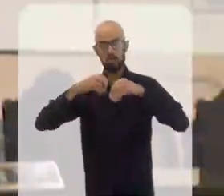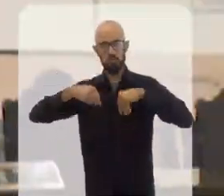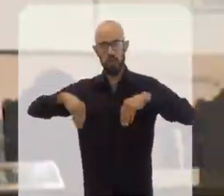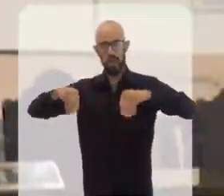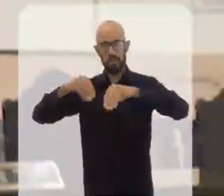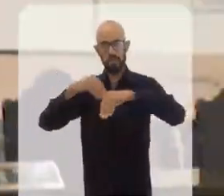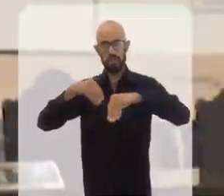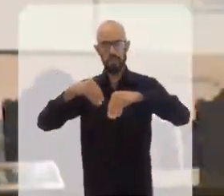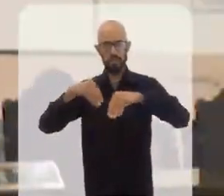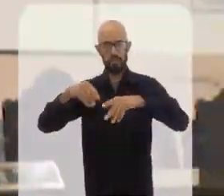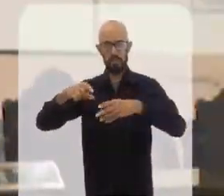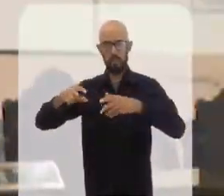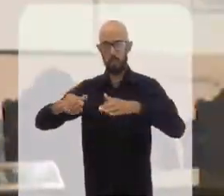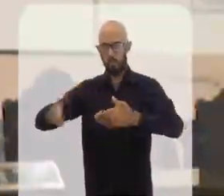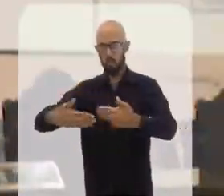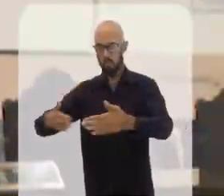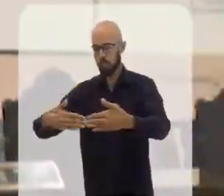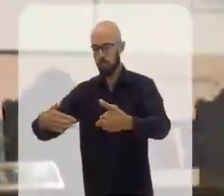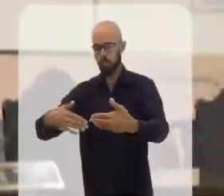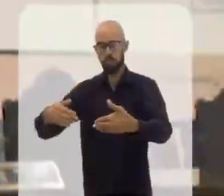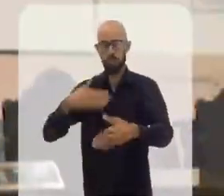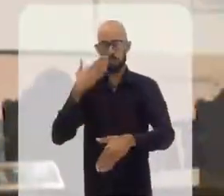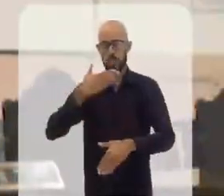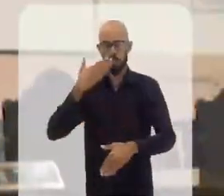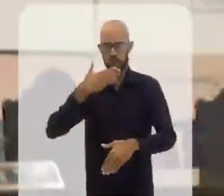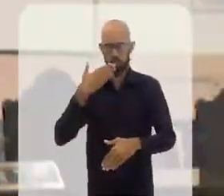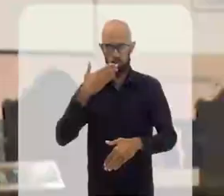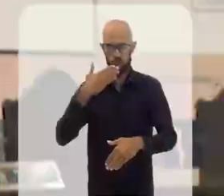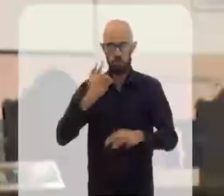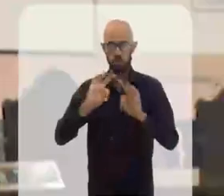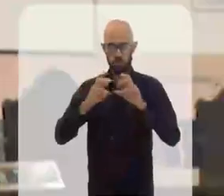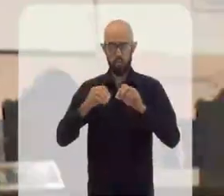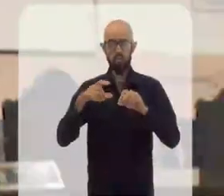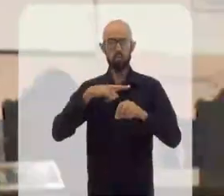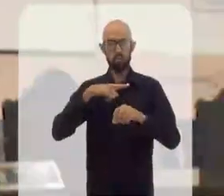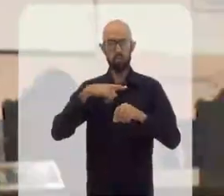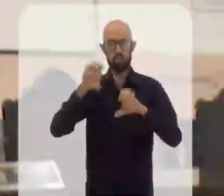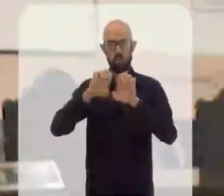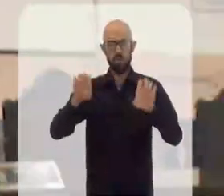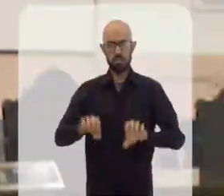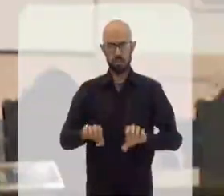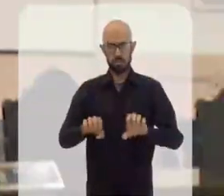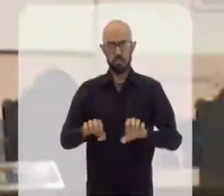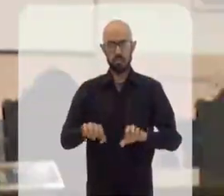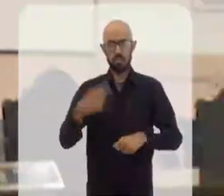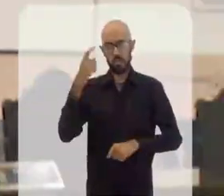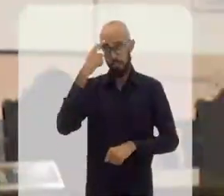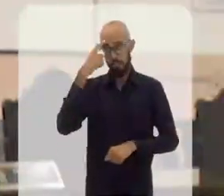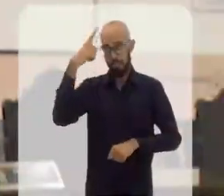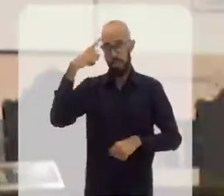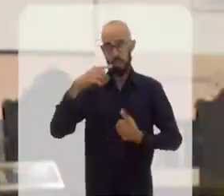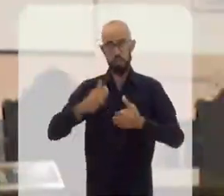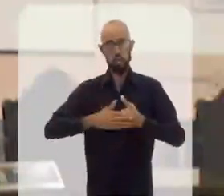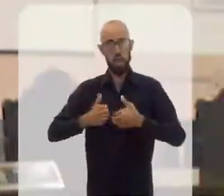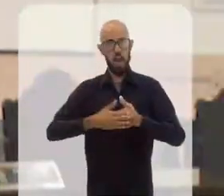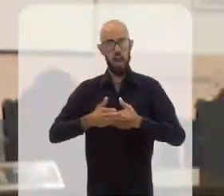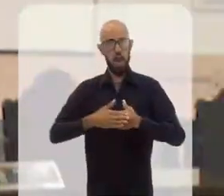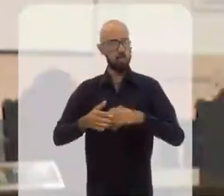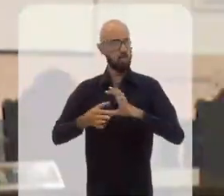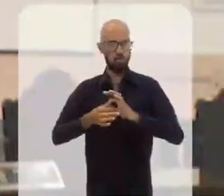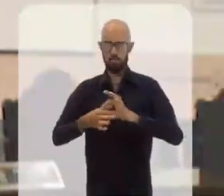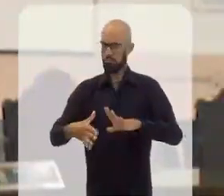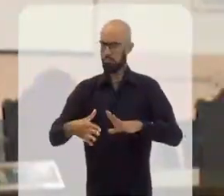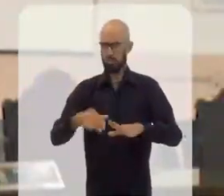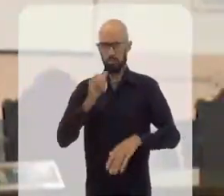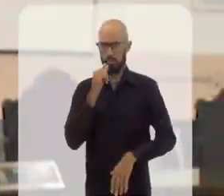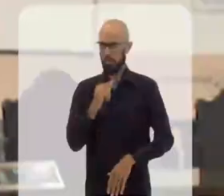de farinhas, o engenho. Todas essas fazendas tinham essa mesma estrutura, com a ideia de autossuficiência e ao mesmo tempo